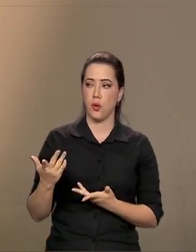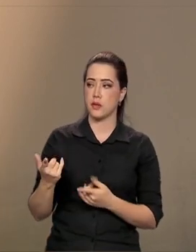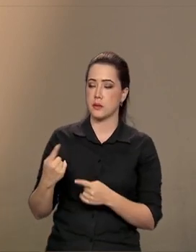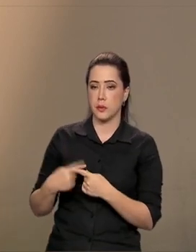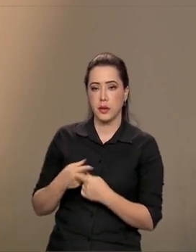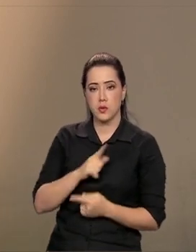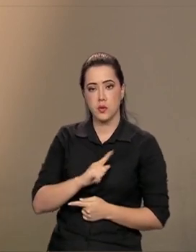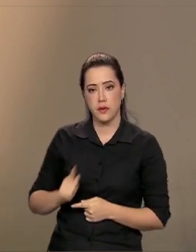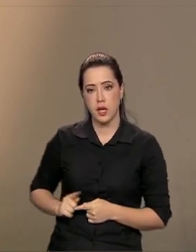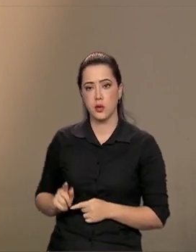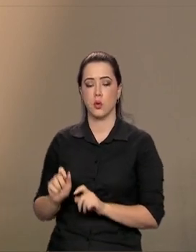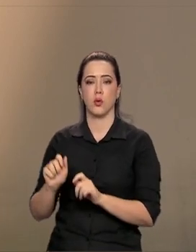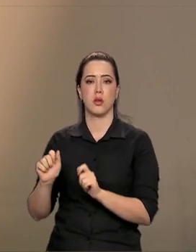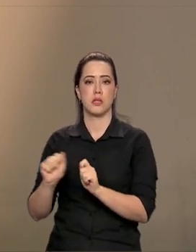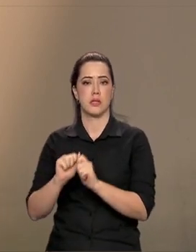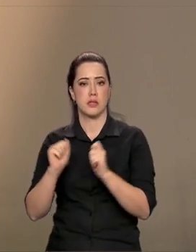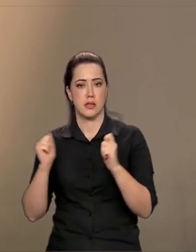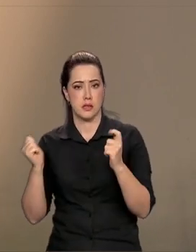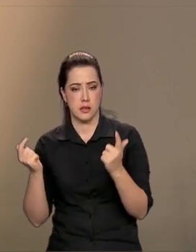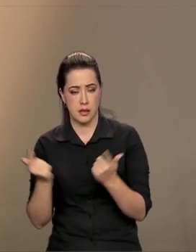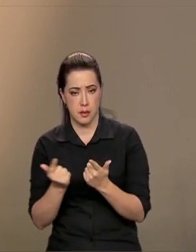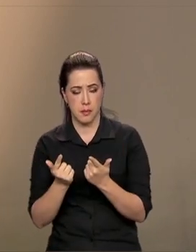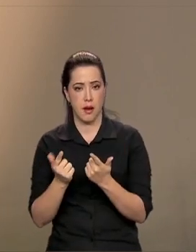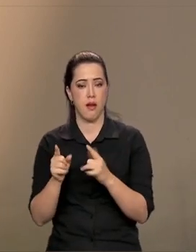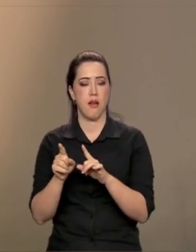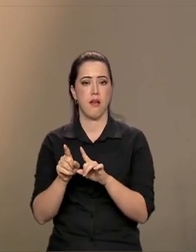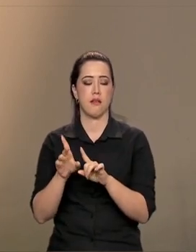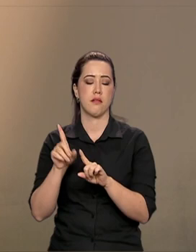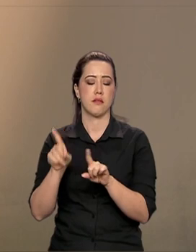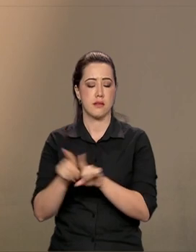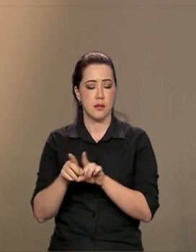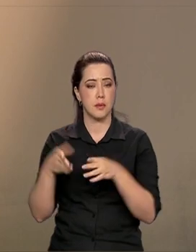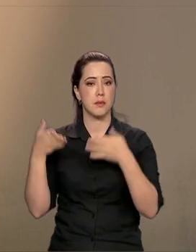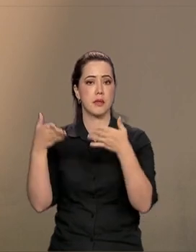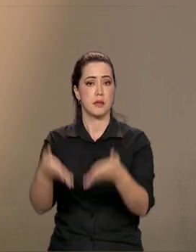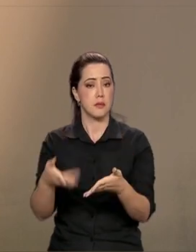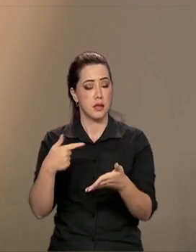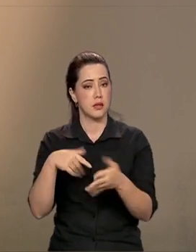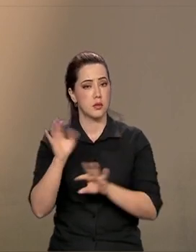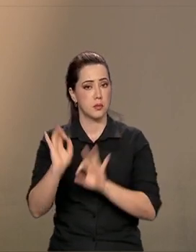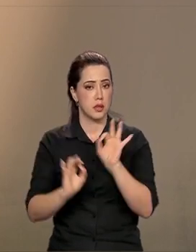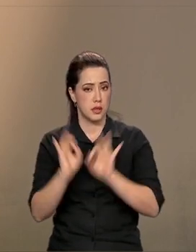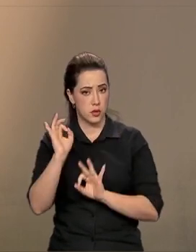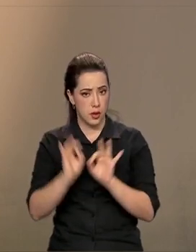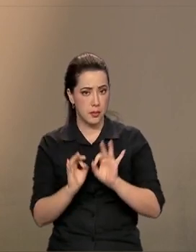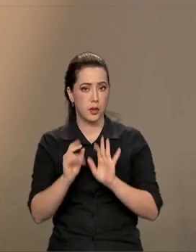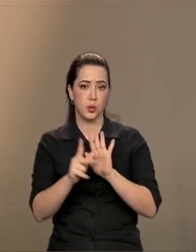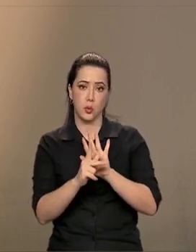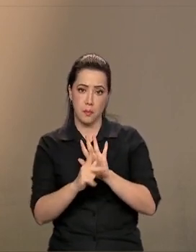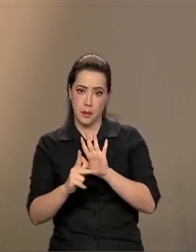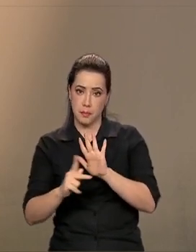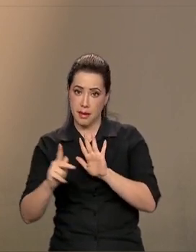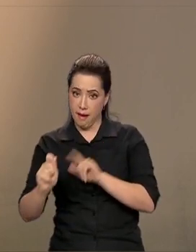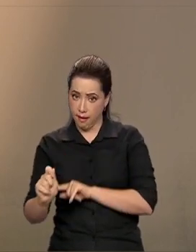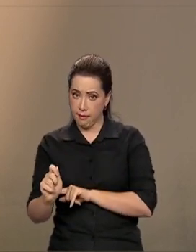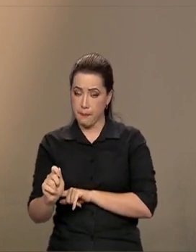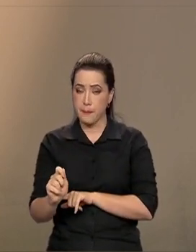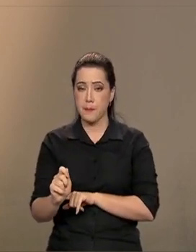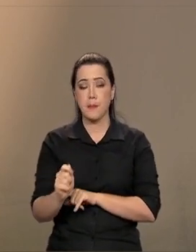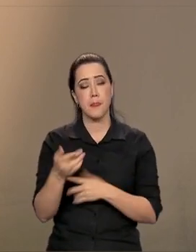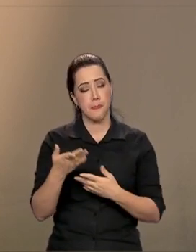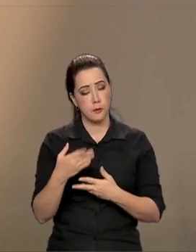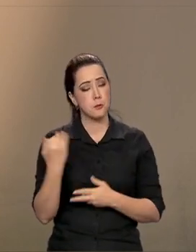as assembleias, os prefeitos se envolveram no processo do planejamento participativo. Então, foi um momento muito